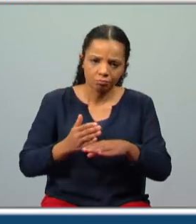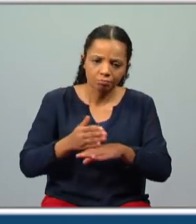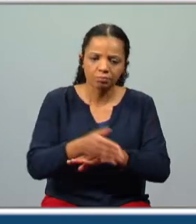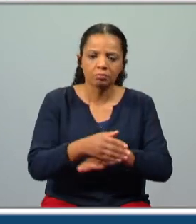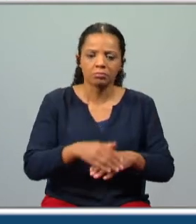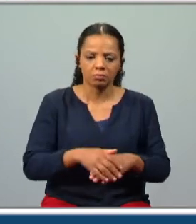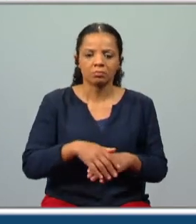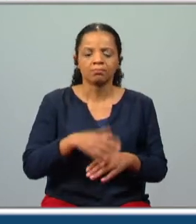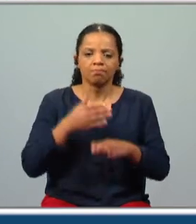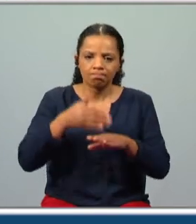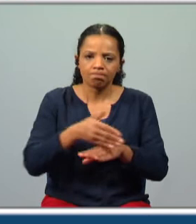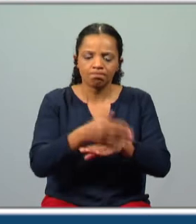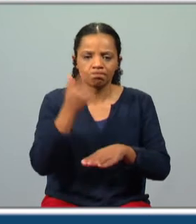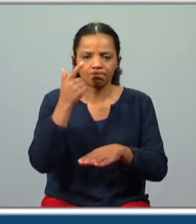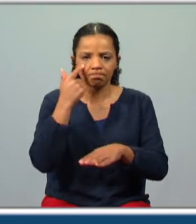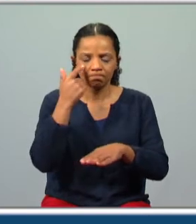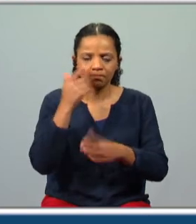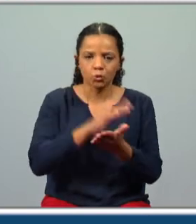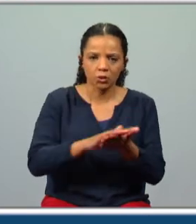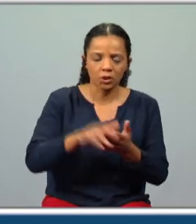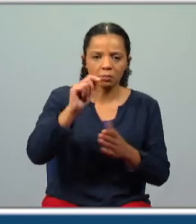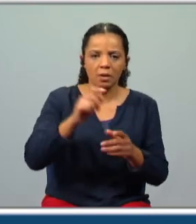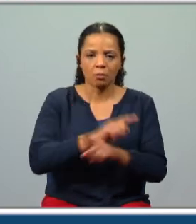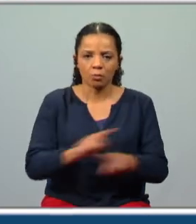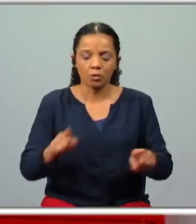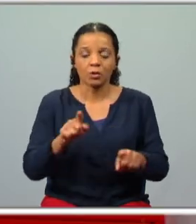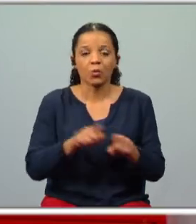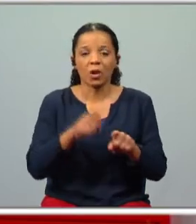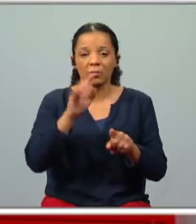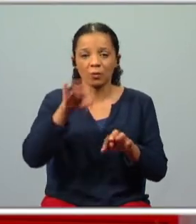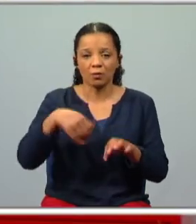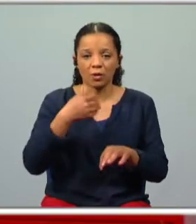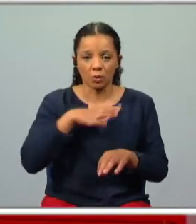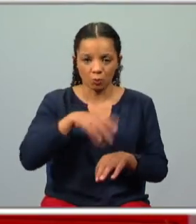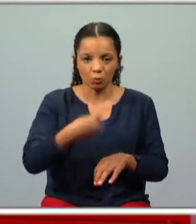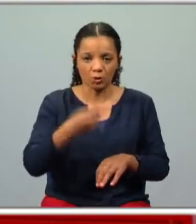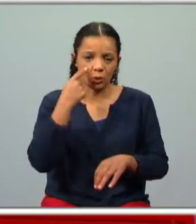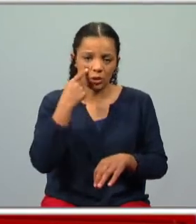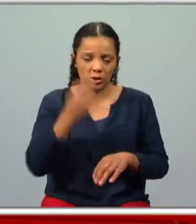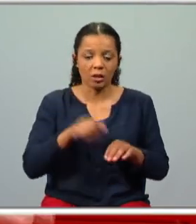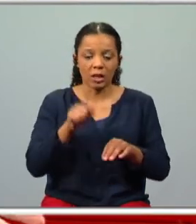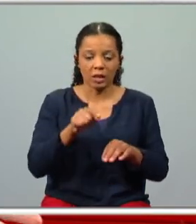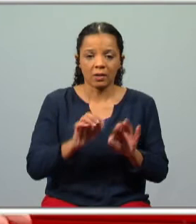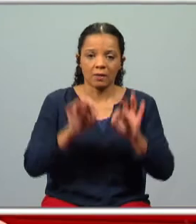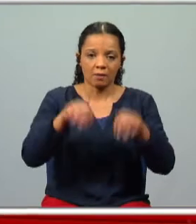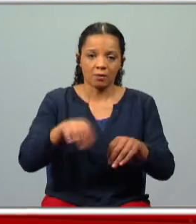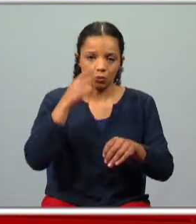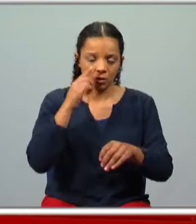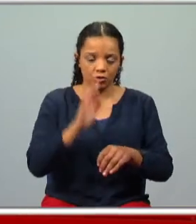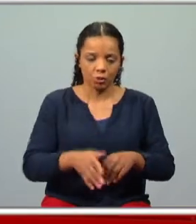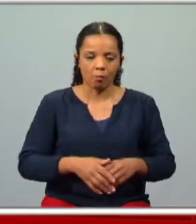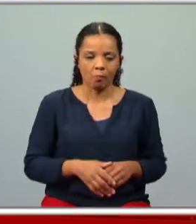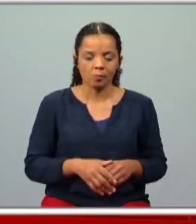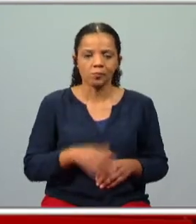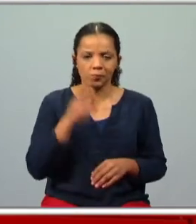ousando navegar por águas desconhecidas e interditas o tal fim do mundo porque era o fim do mundo conhecido ali terminava aquilo que já se conhecia